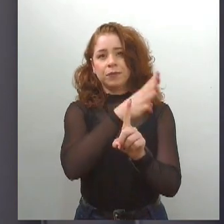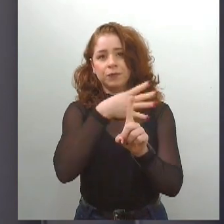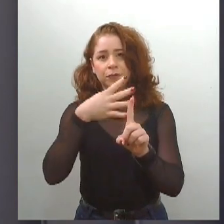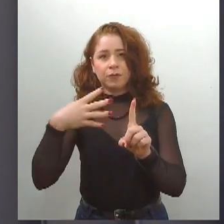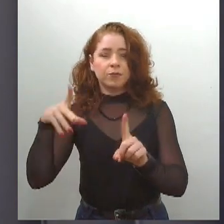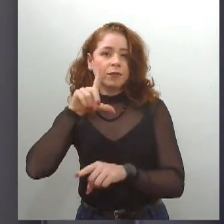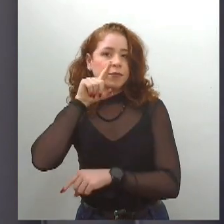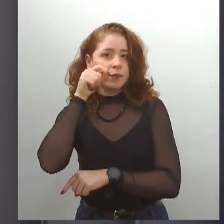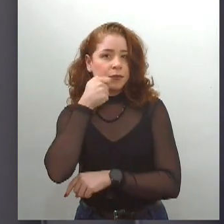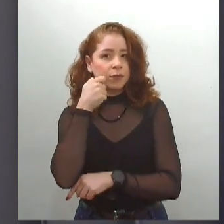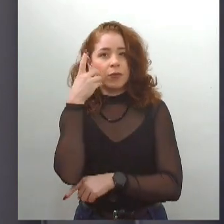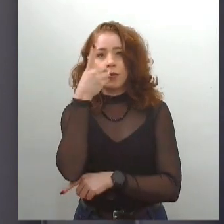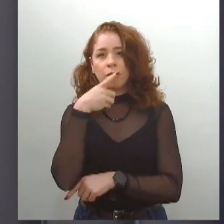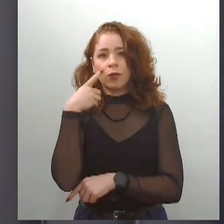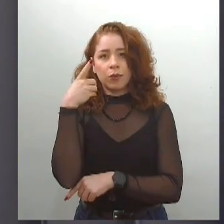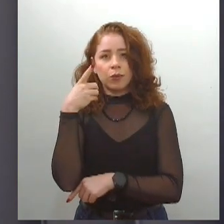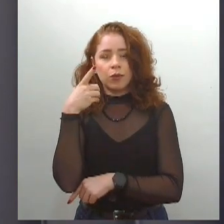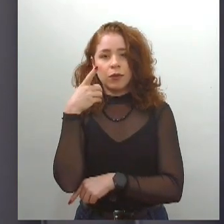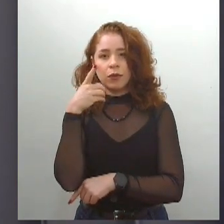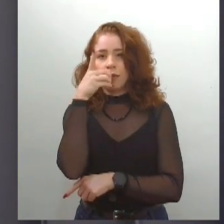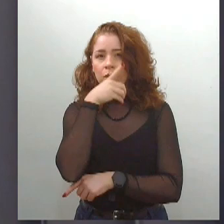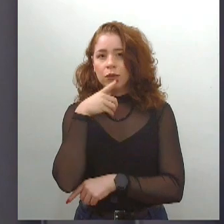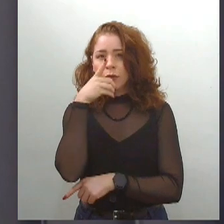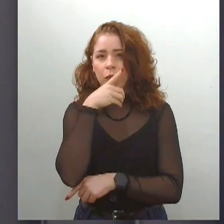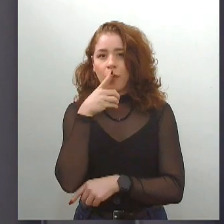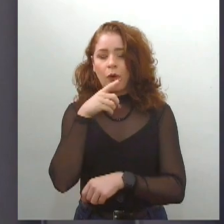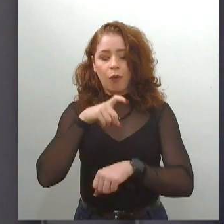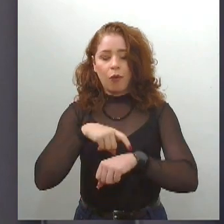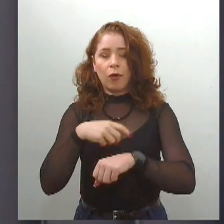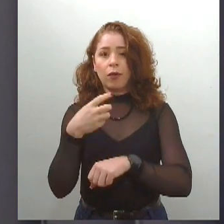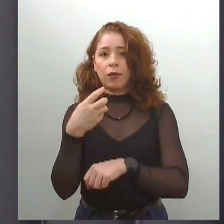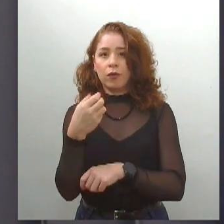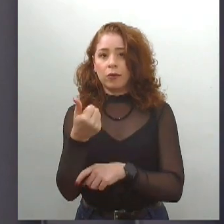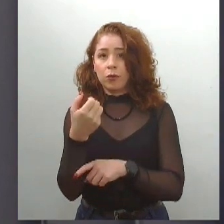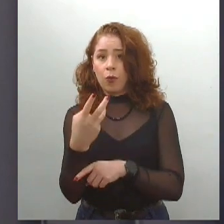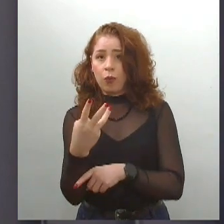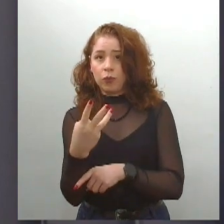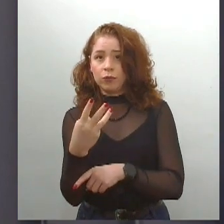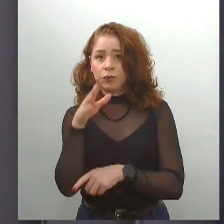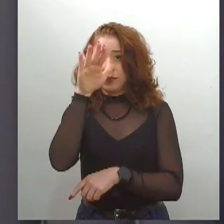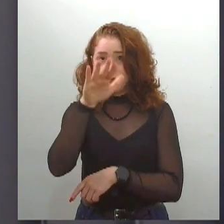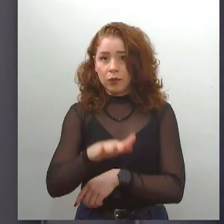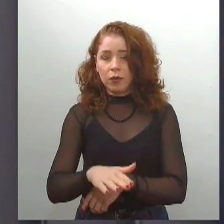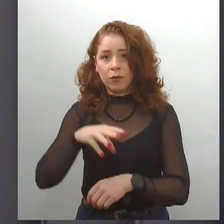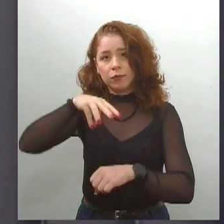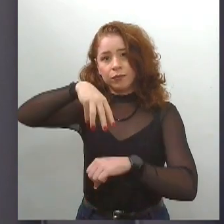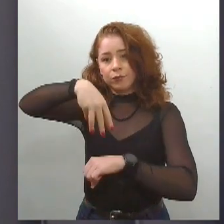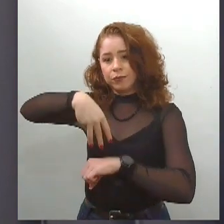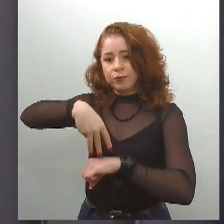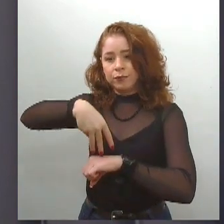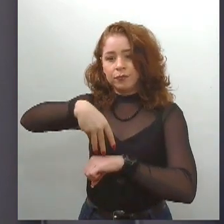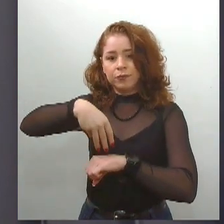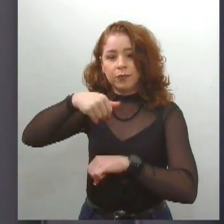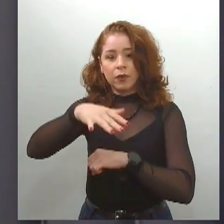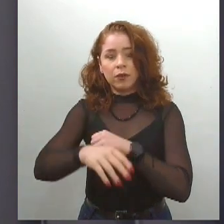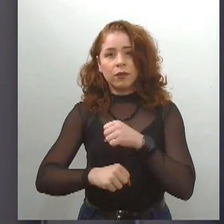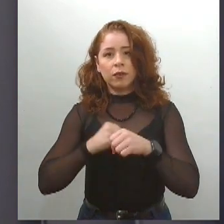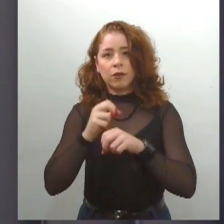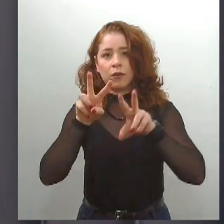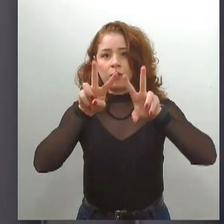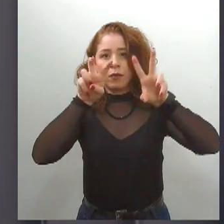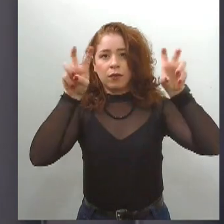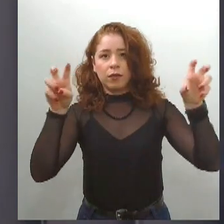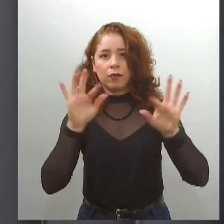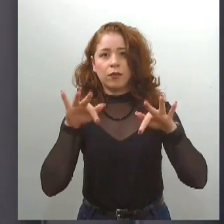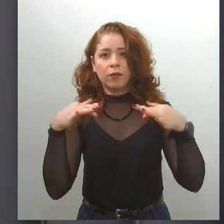partir das 13 horas, na Orla de Atalaia. Sobre esse evento, quem tem o ano, né, como tema Família é quem respeita você,